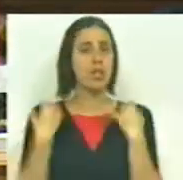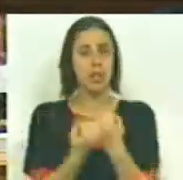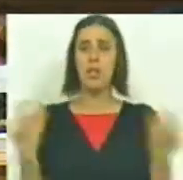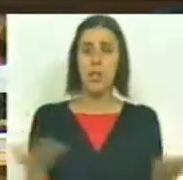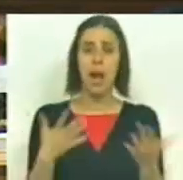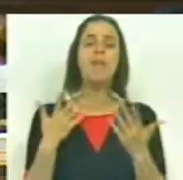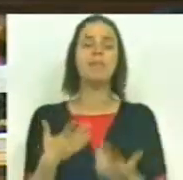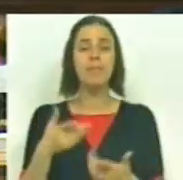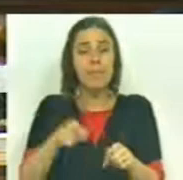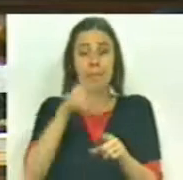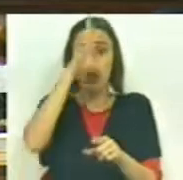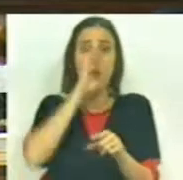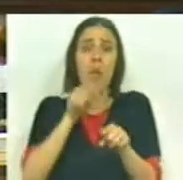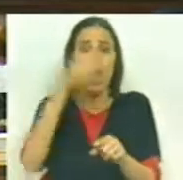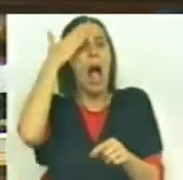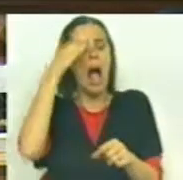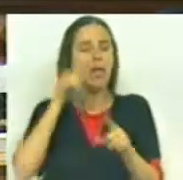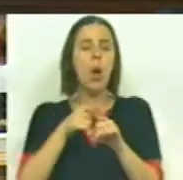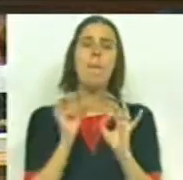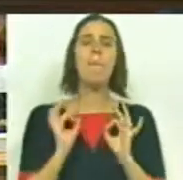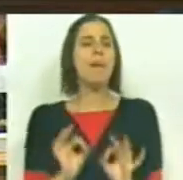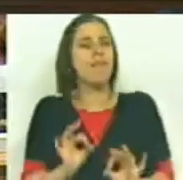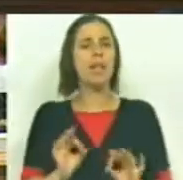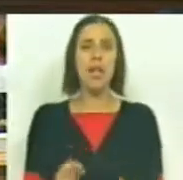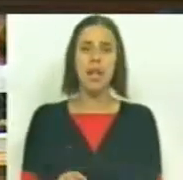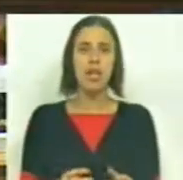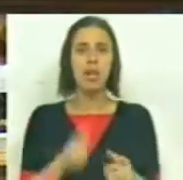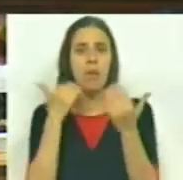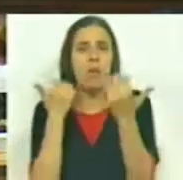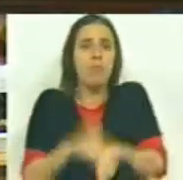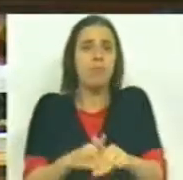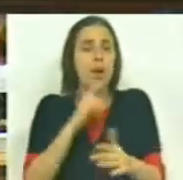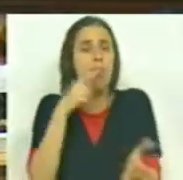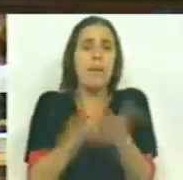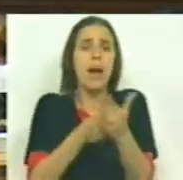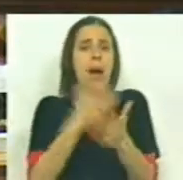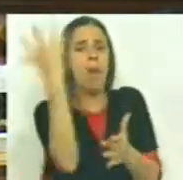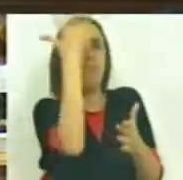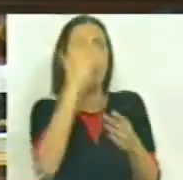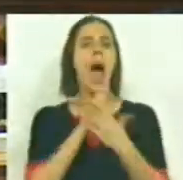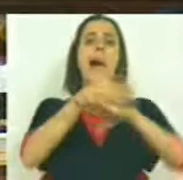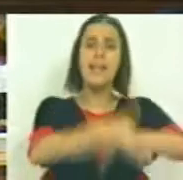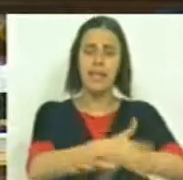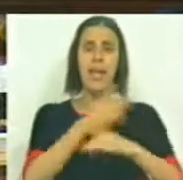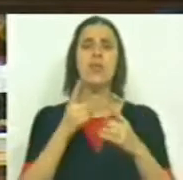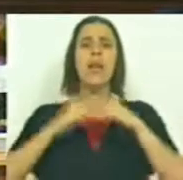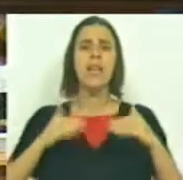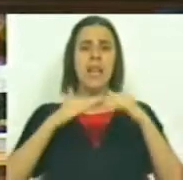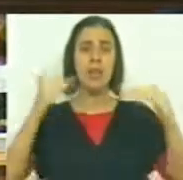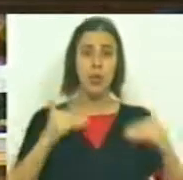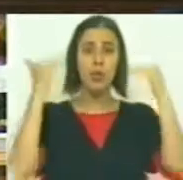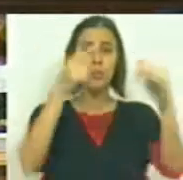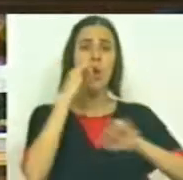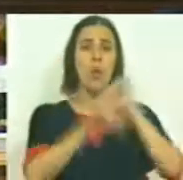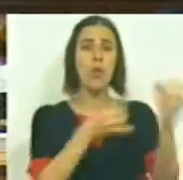sociais. E entende este governo que é um privilégio de uma elite restrita que pode pagar, o acesso aos mais elevados